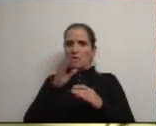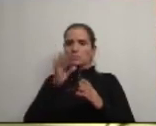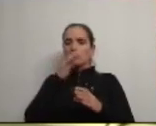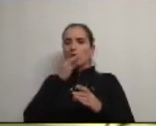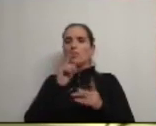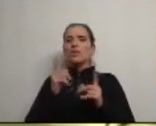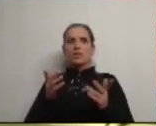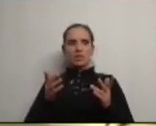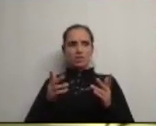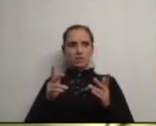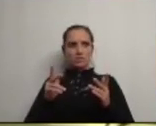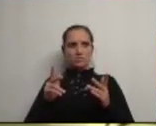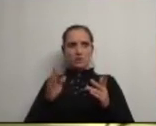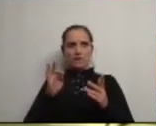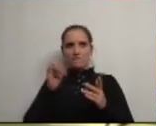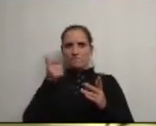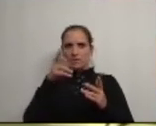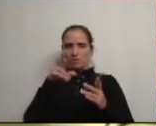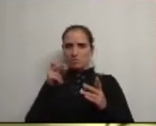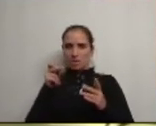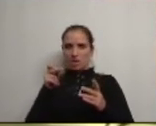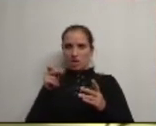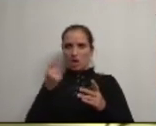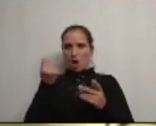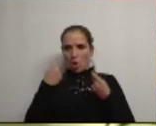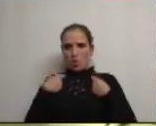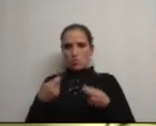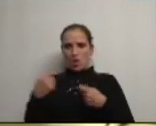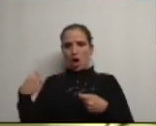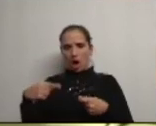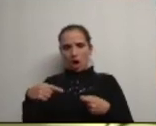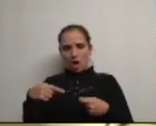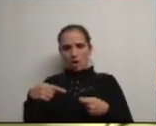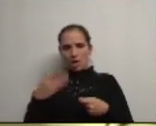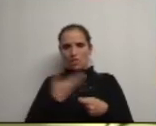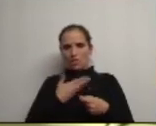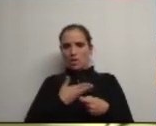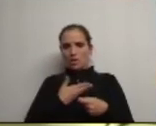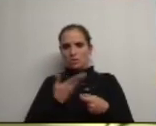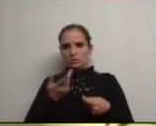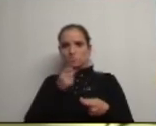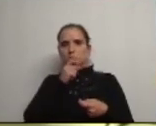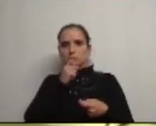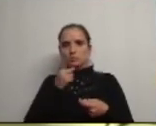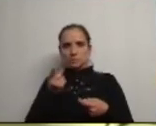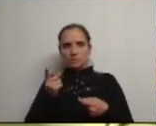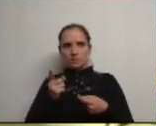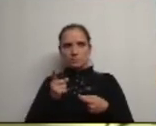falar ok? e fibra tem os custos que tem e é os débitos os débitos que permitem